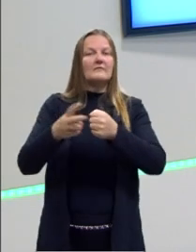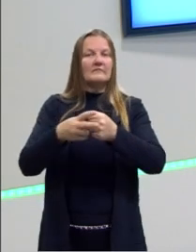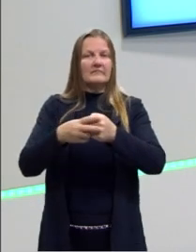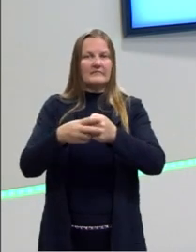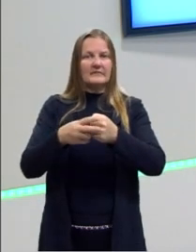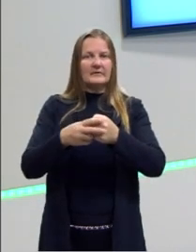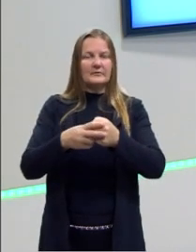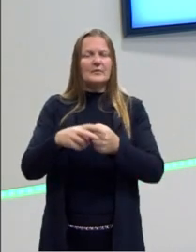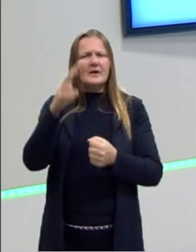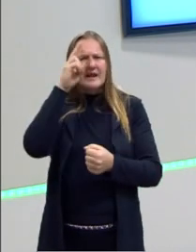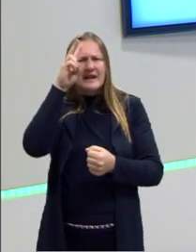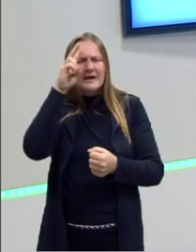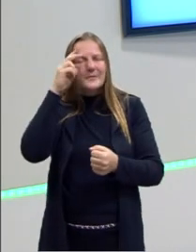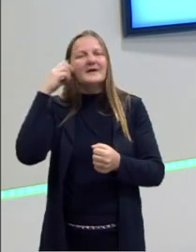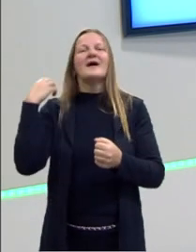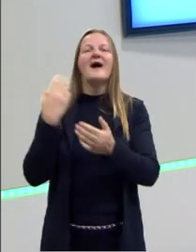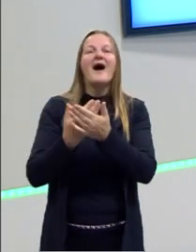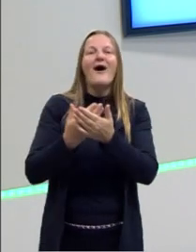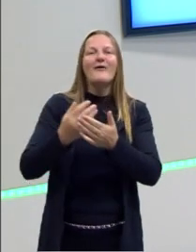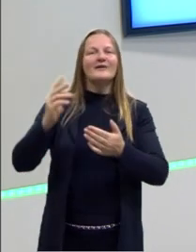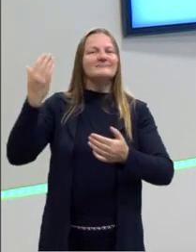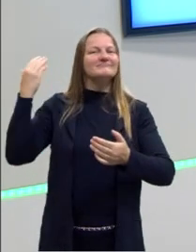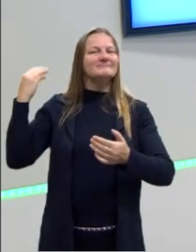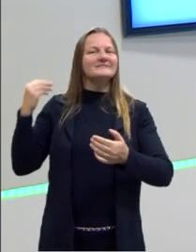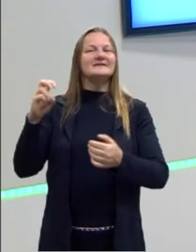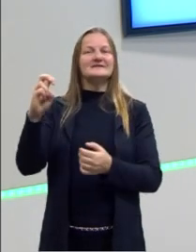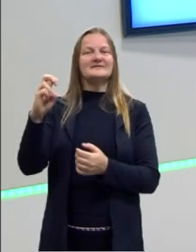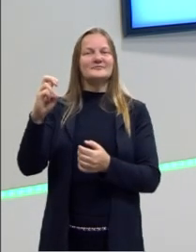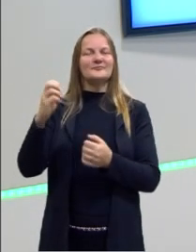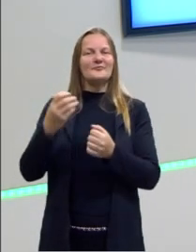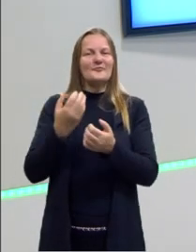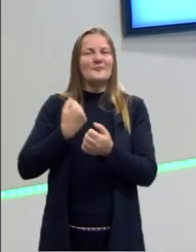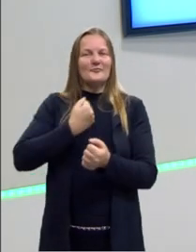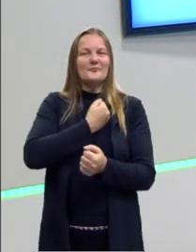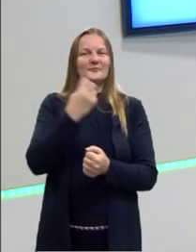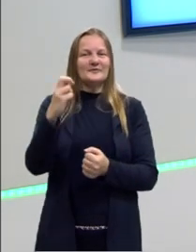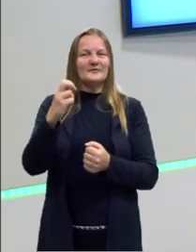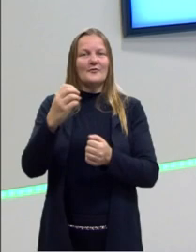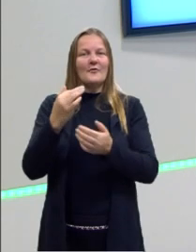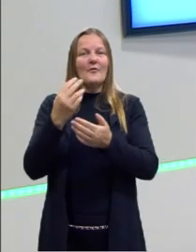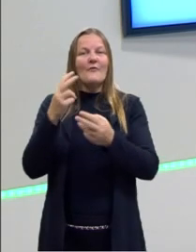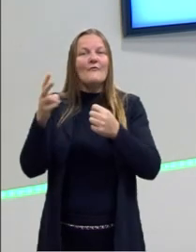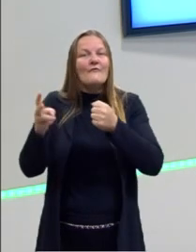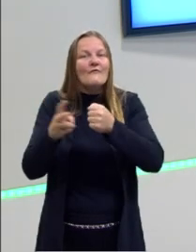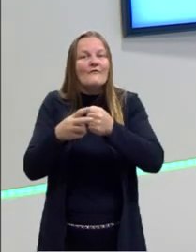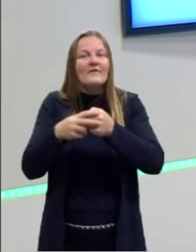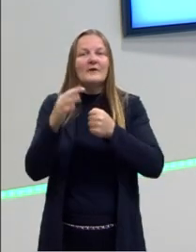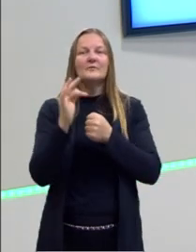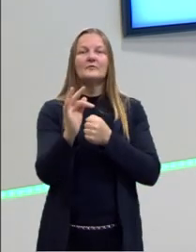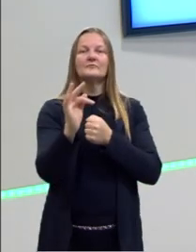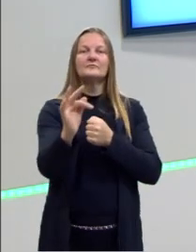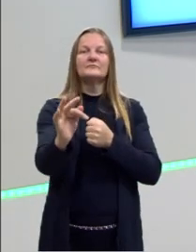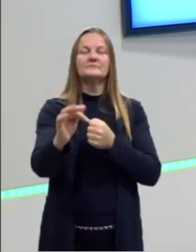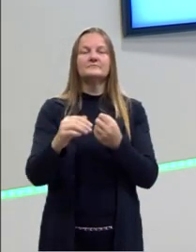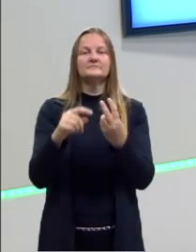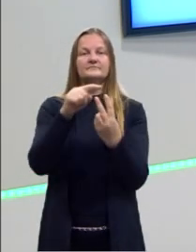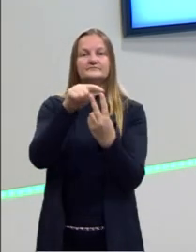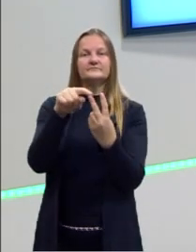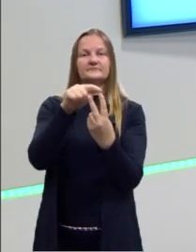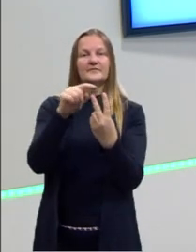vocês. Lembram lá, quando nós trabalhamos na aula 5, os verbos no futuro? O will e o to be going to?